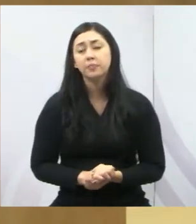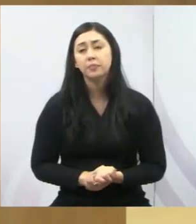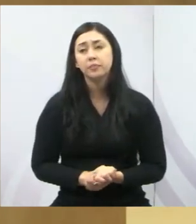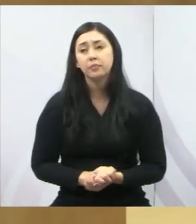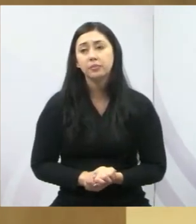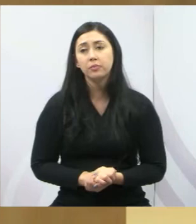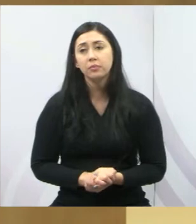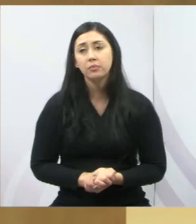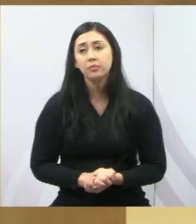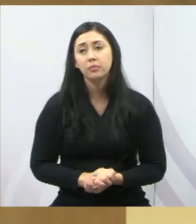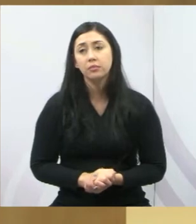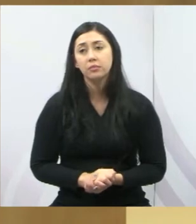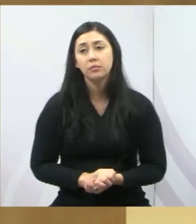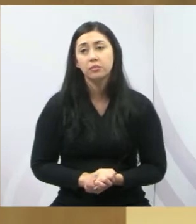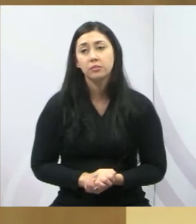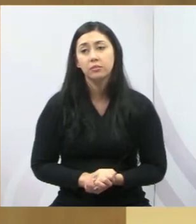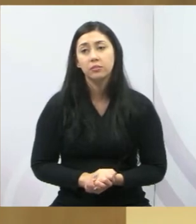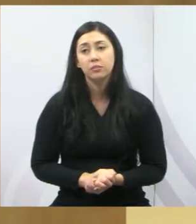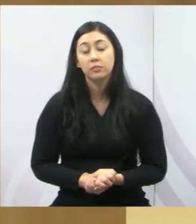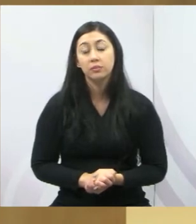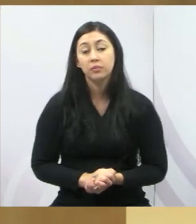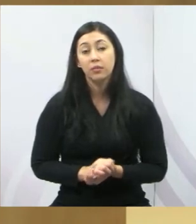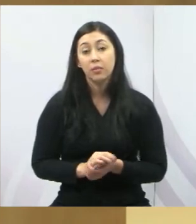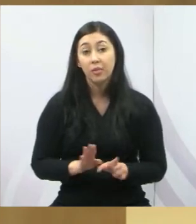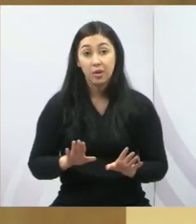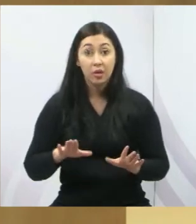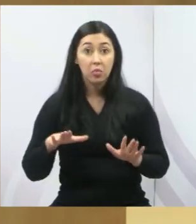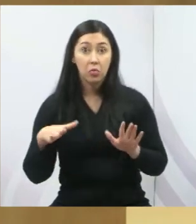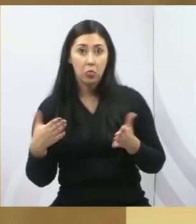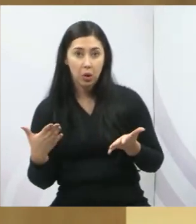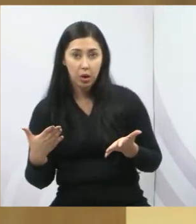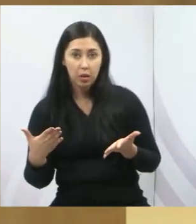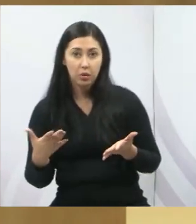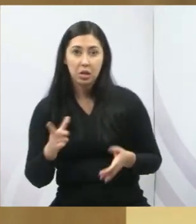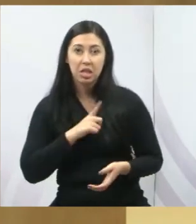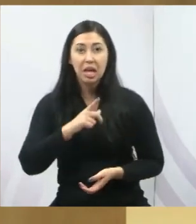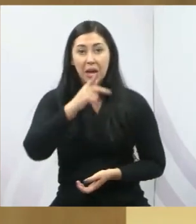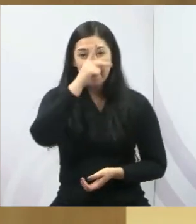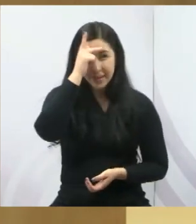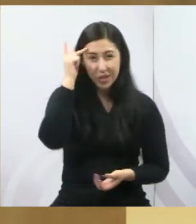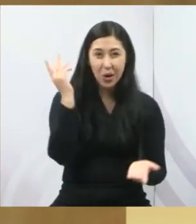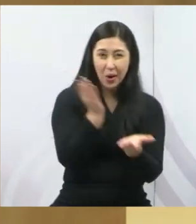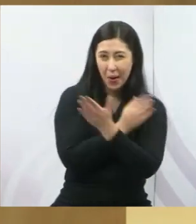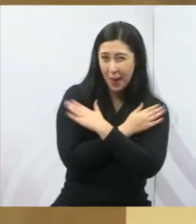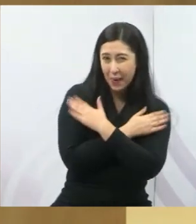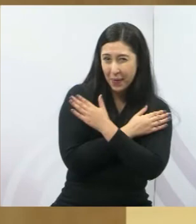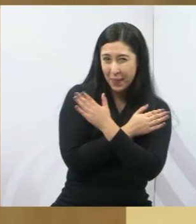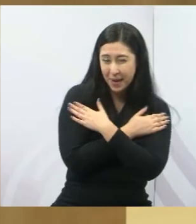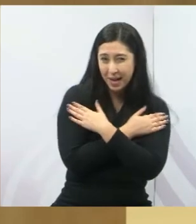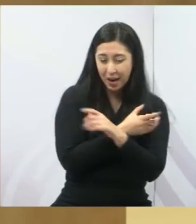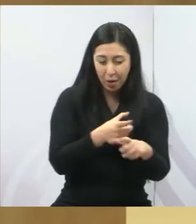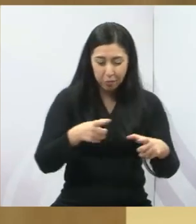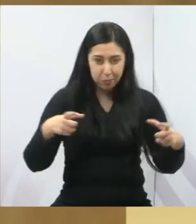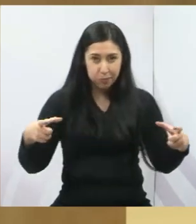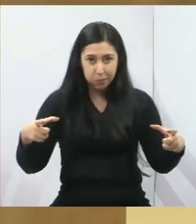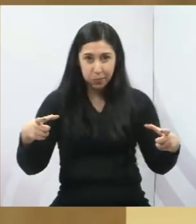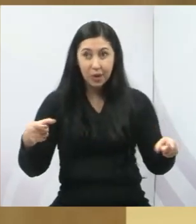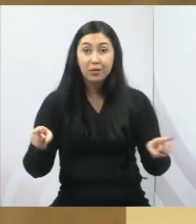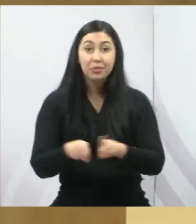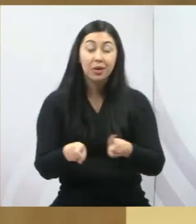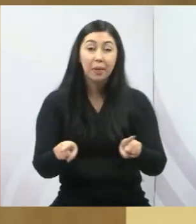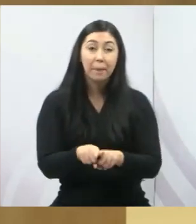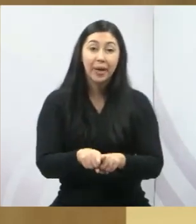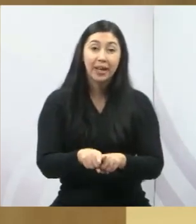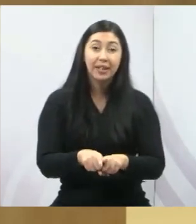É que é verdade que quando se aumenta o nível de desemprego, há um direto aumento do